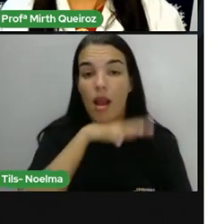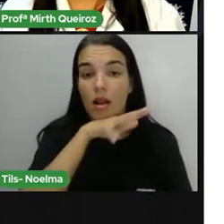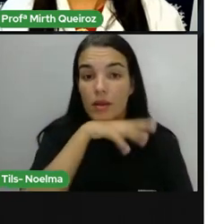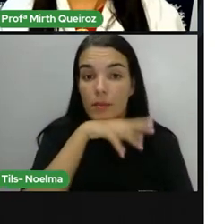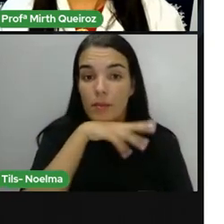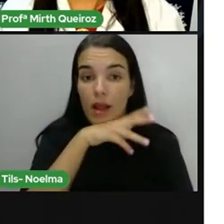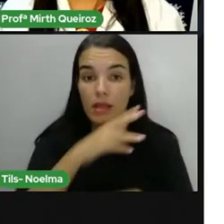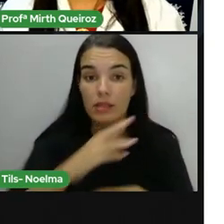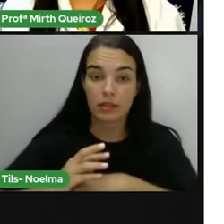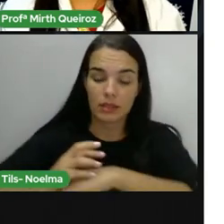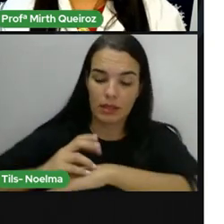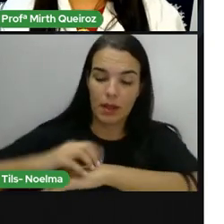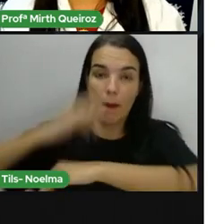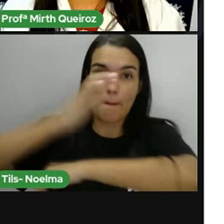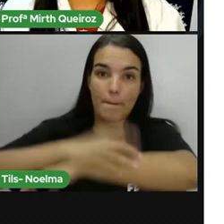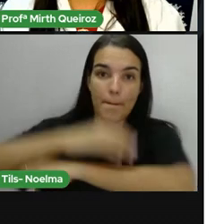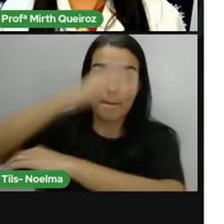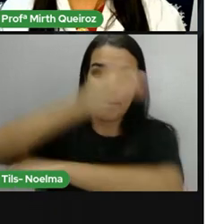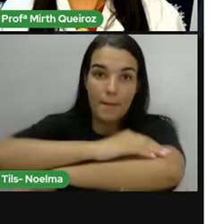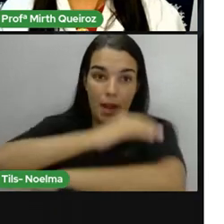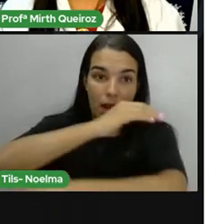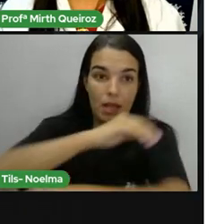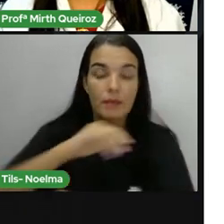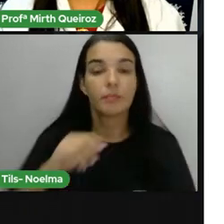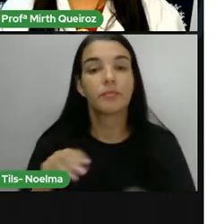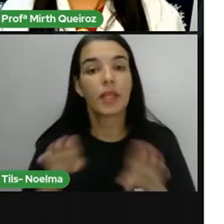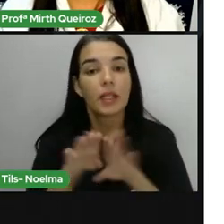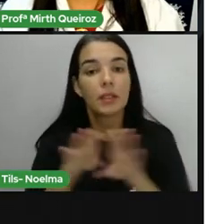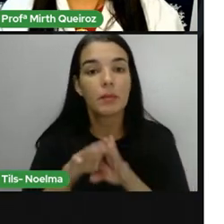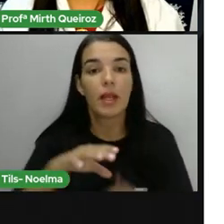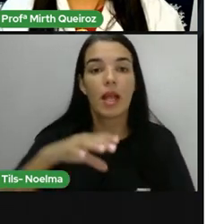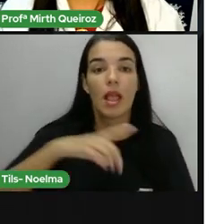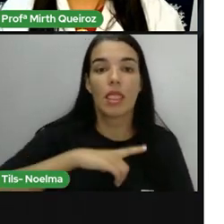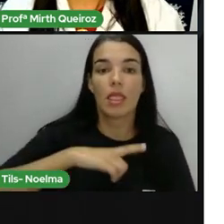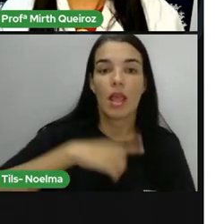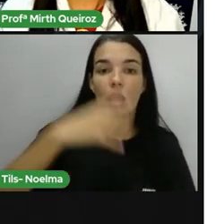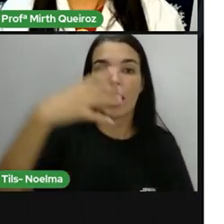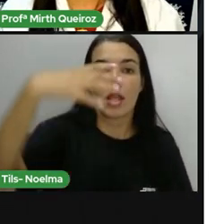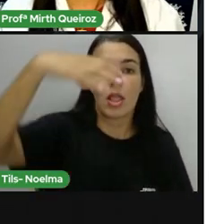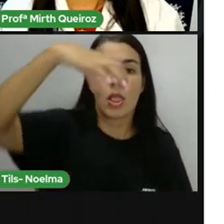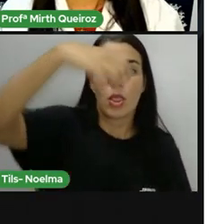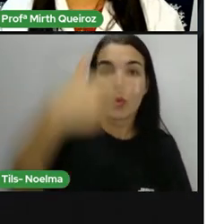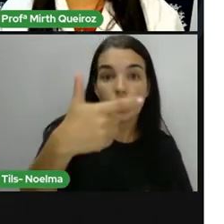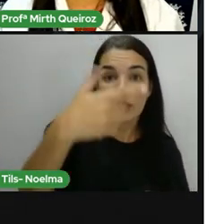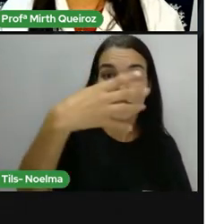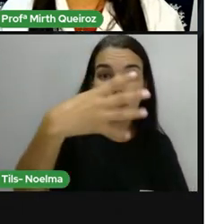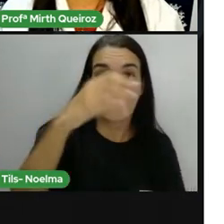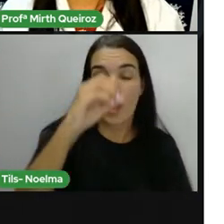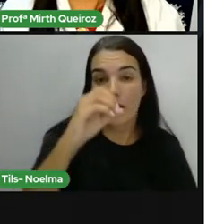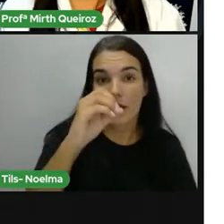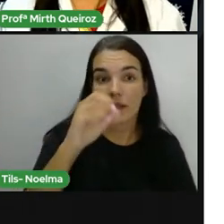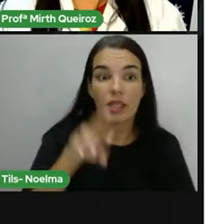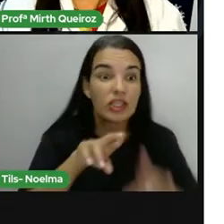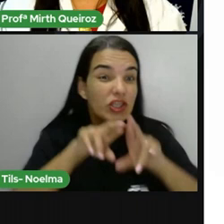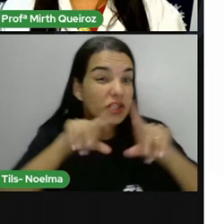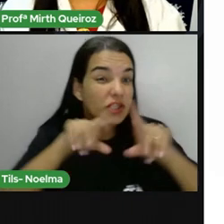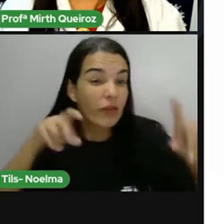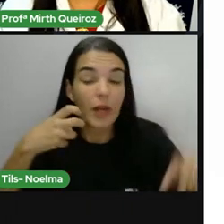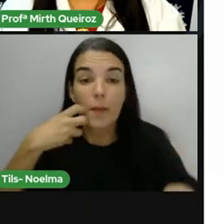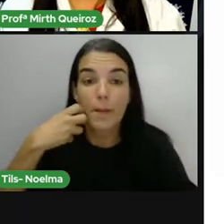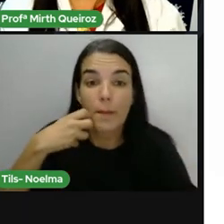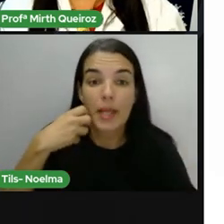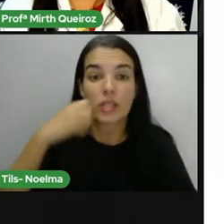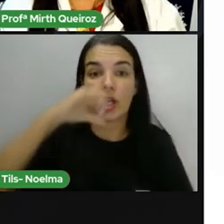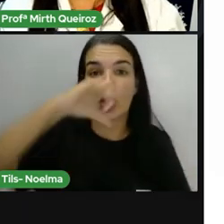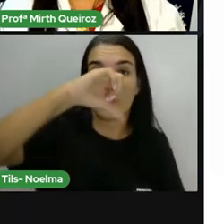250 espécies de peixes, 95 de répteis e 975 de aves.